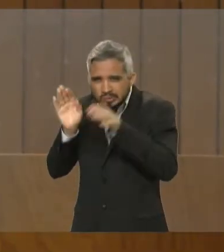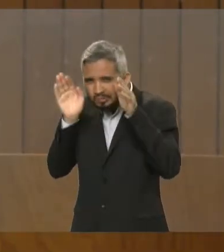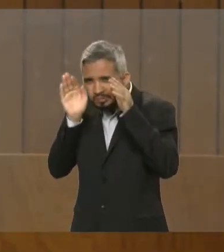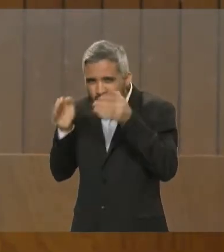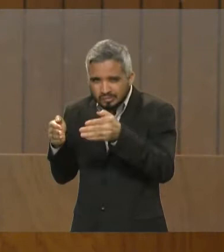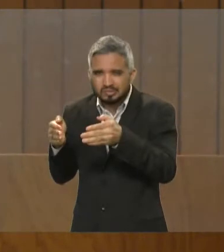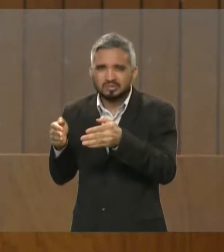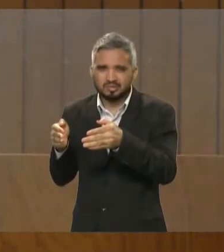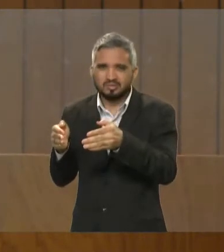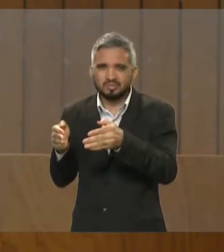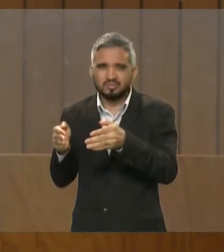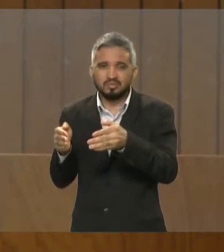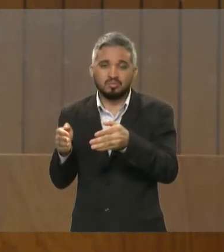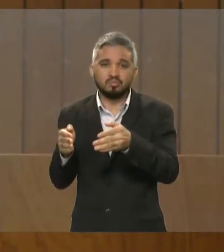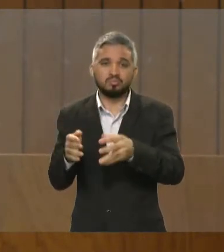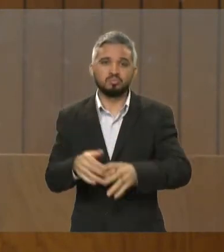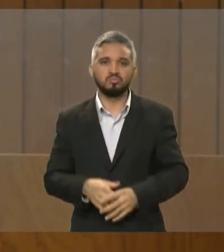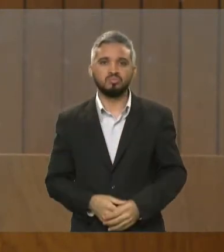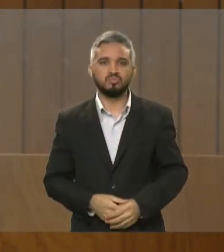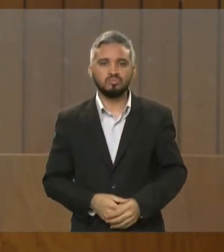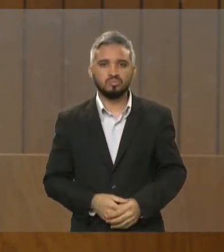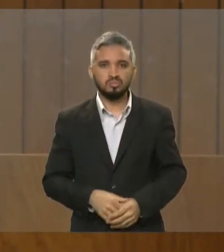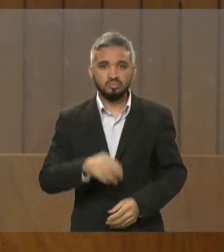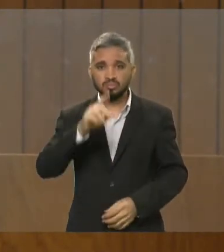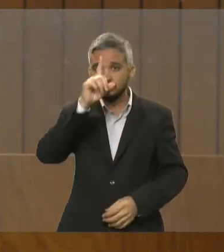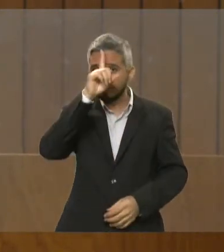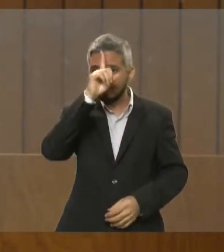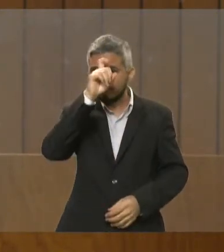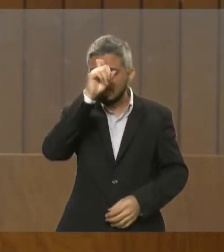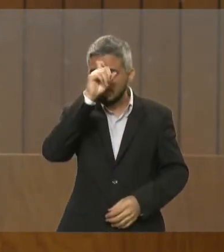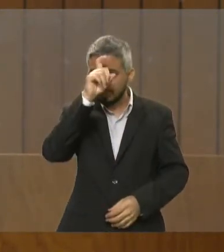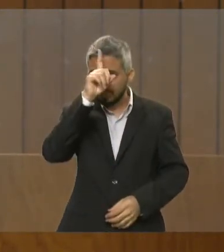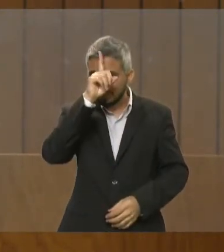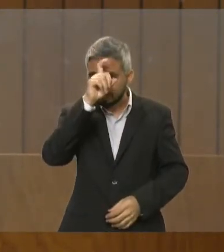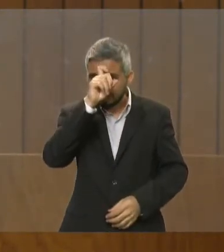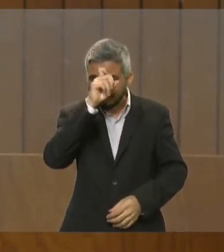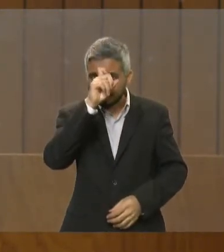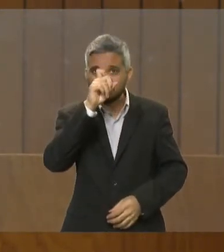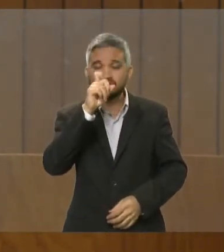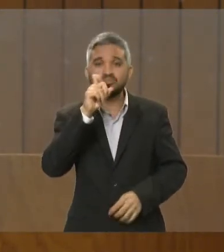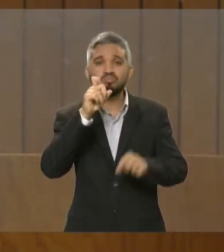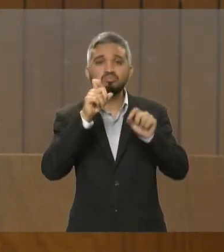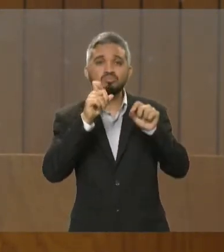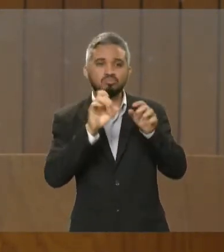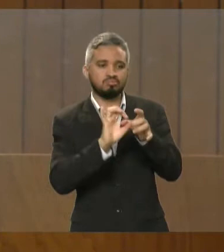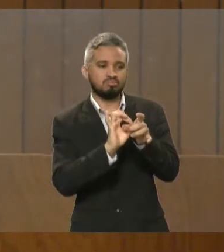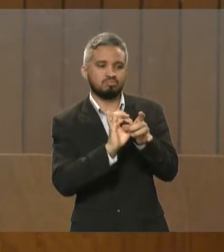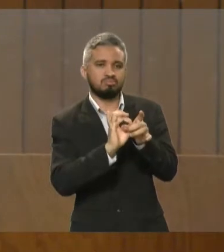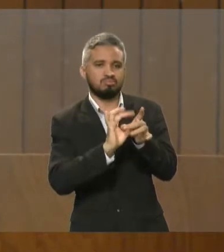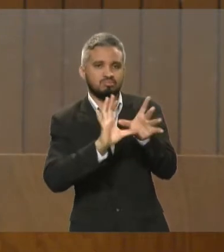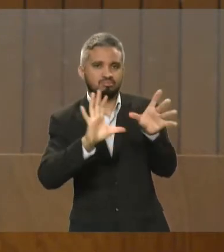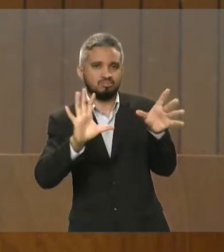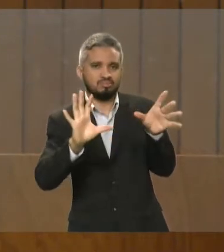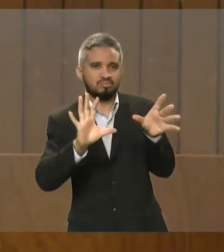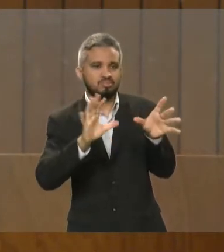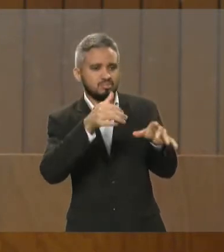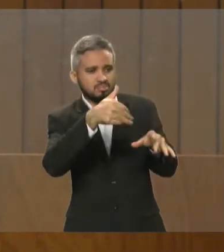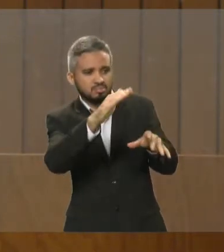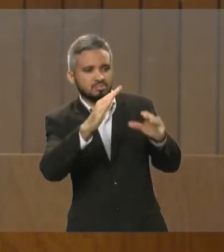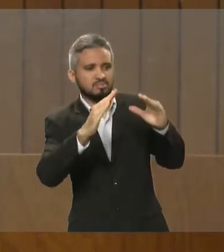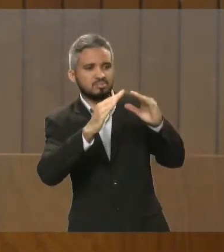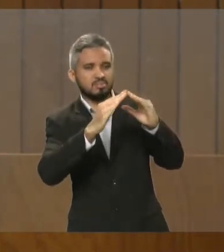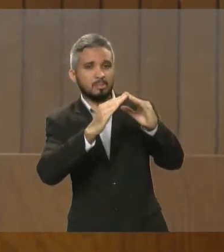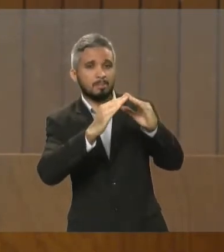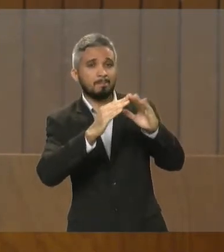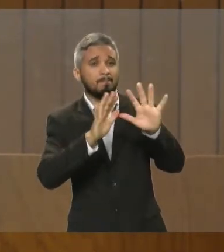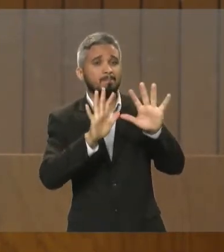libera aquela mãe da maternidade, mas não dá acesso a essas mães para